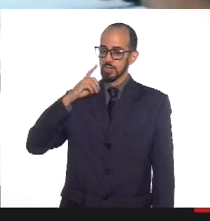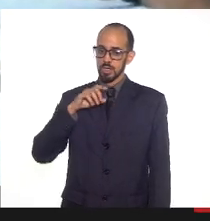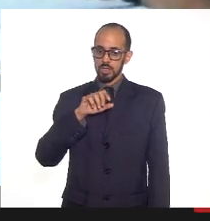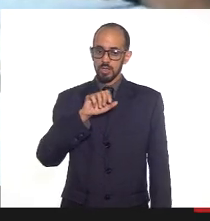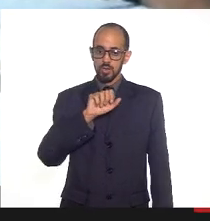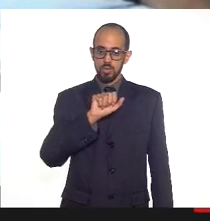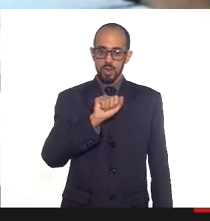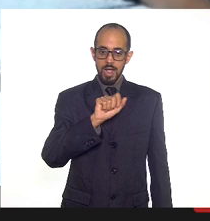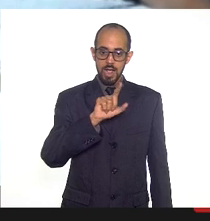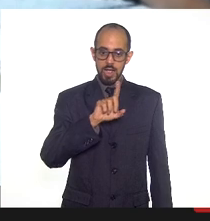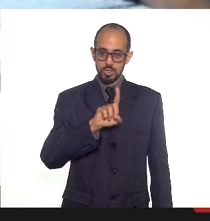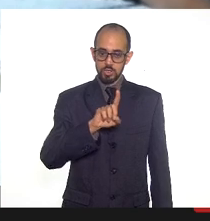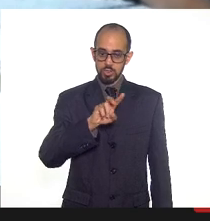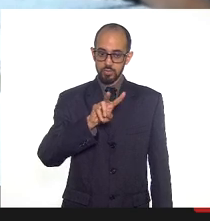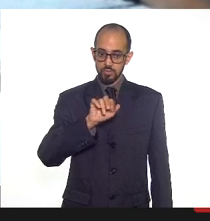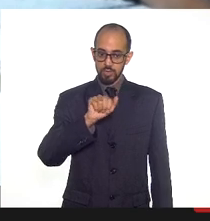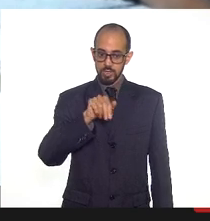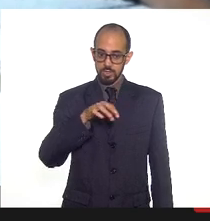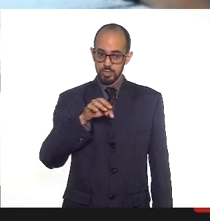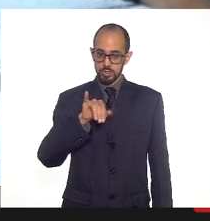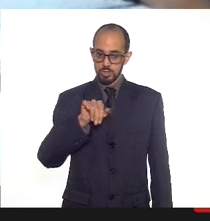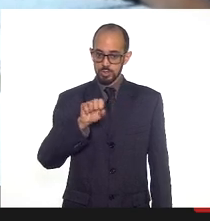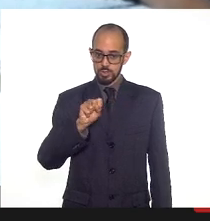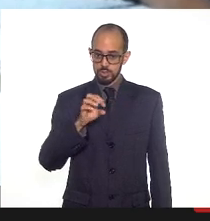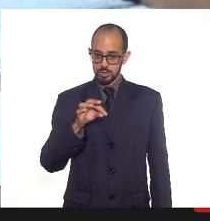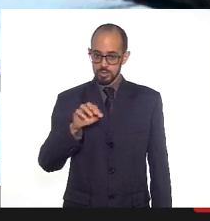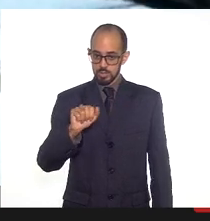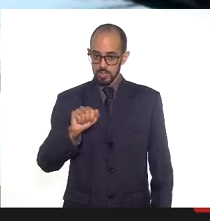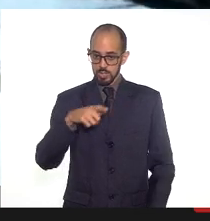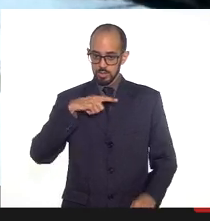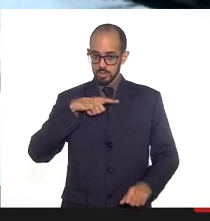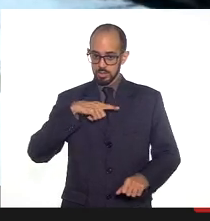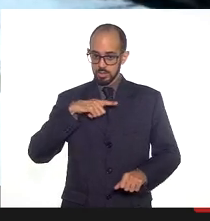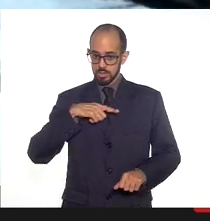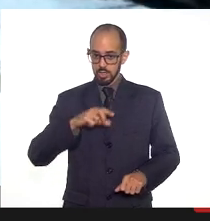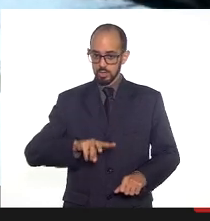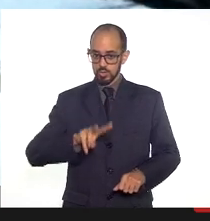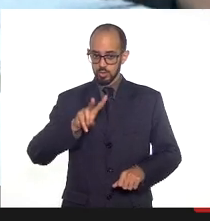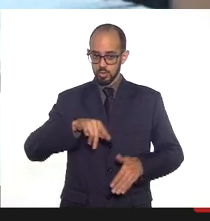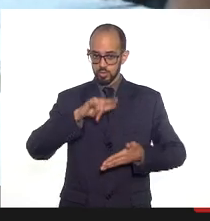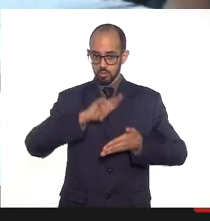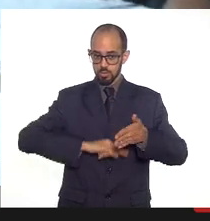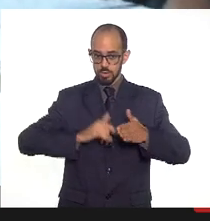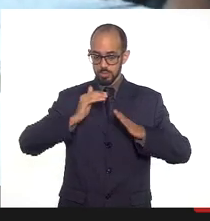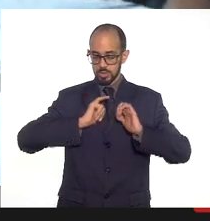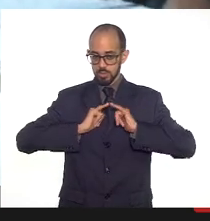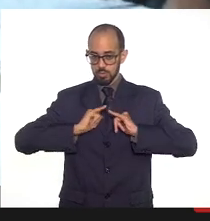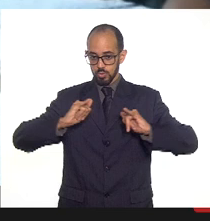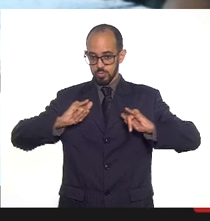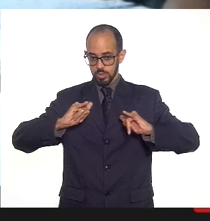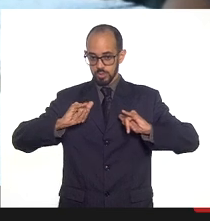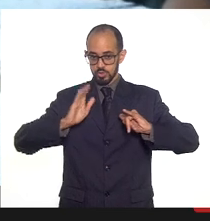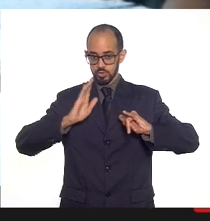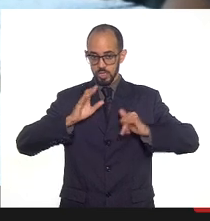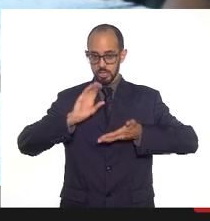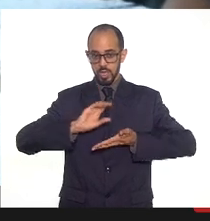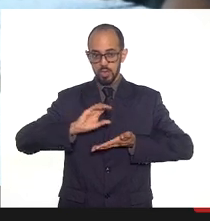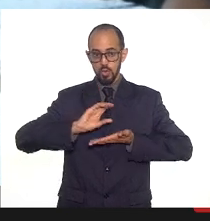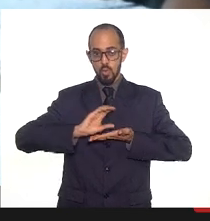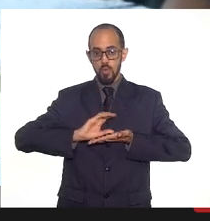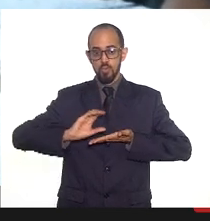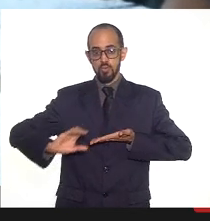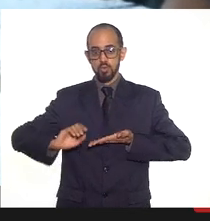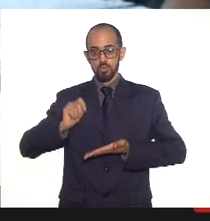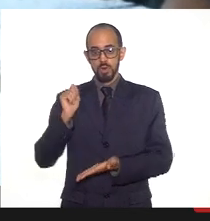o Adventista estava com dois ou três TAPs a serem publicados, foram publicados na sexta-feira, já está no Fundo Estadual de Saúde para a gente poder